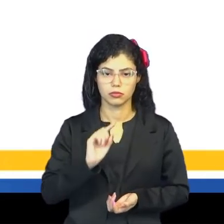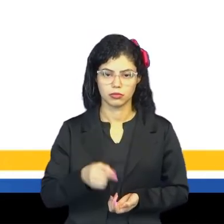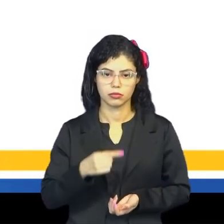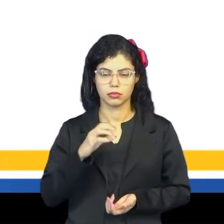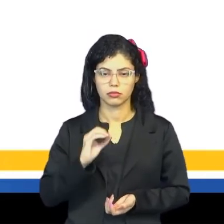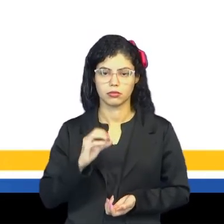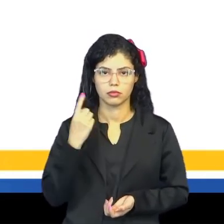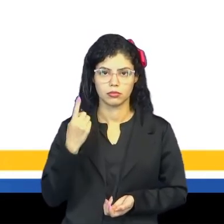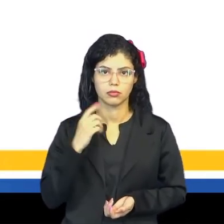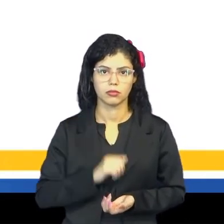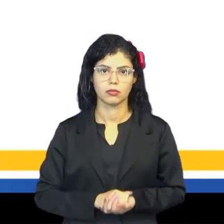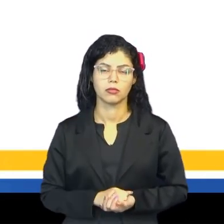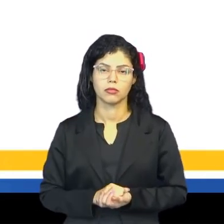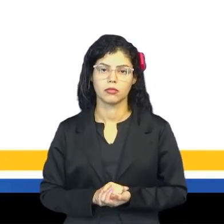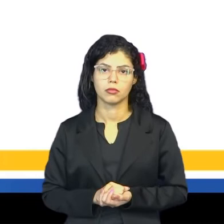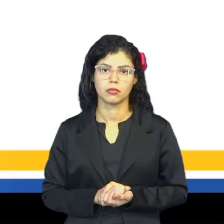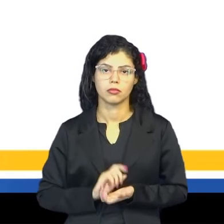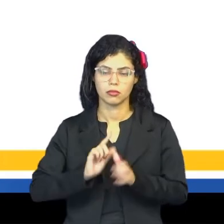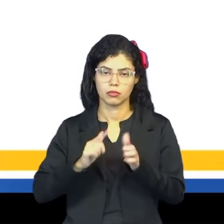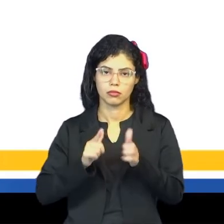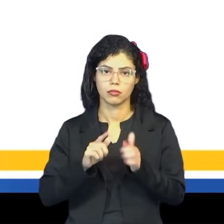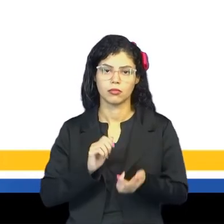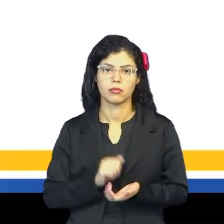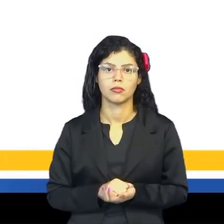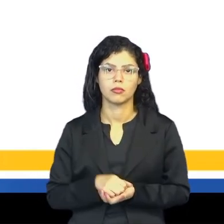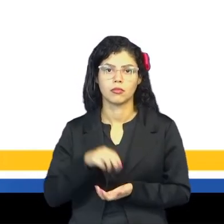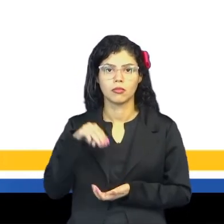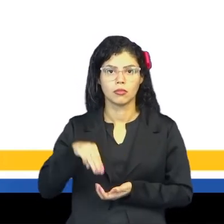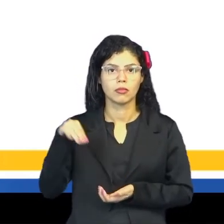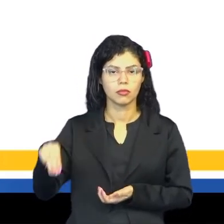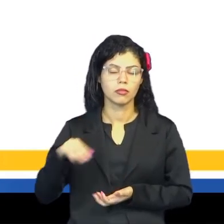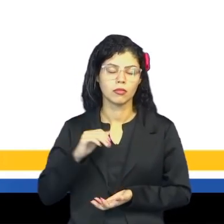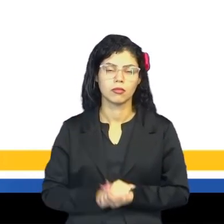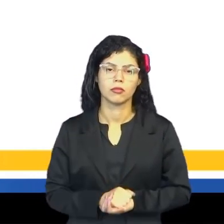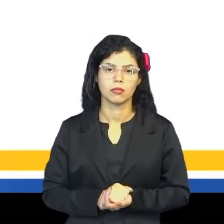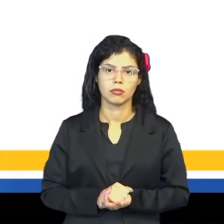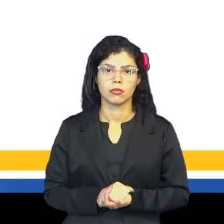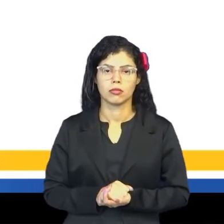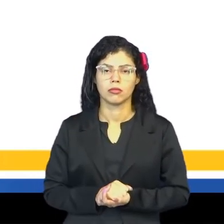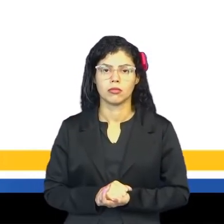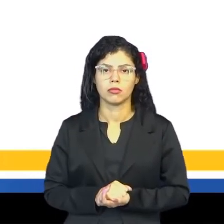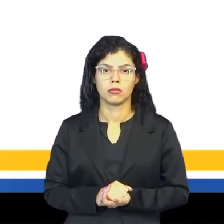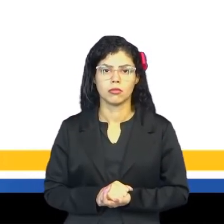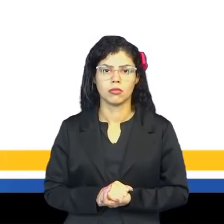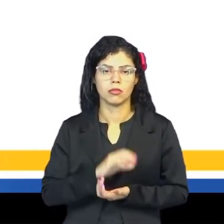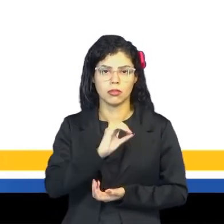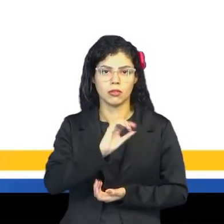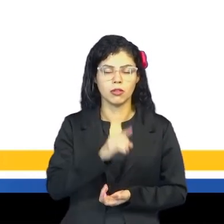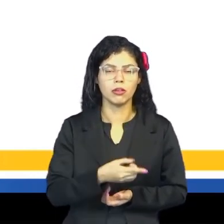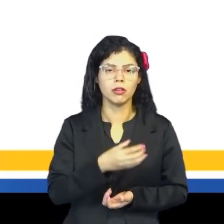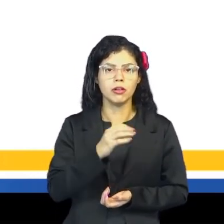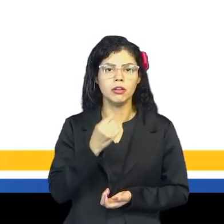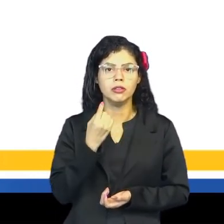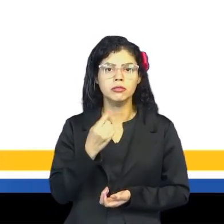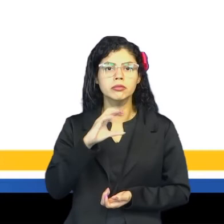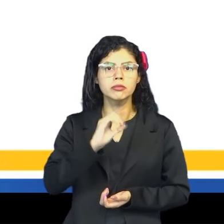E o milímetro é representado pela letra, pela simbologia mm. Ou seja, 0